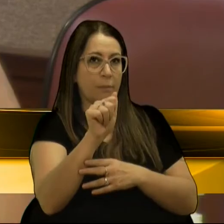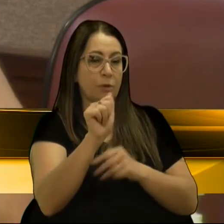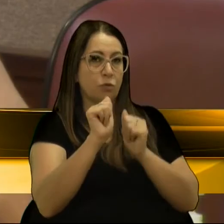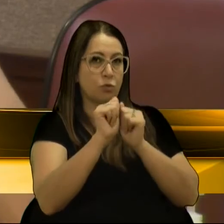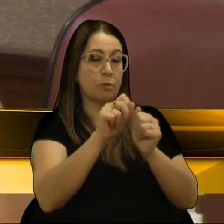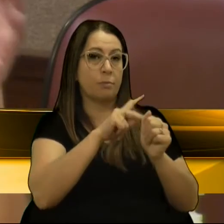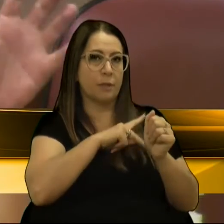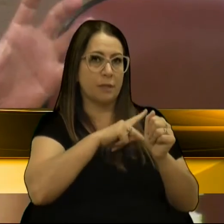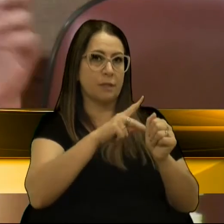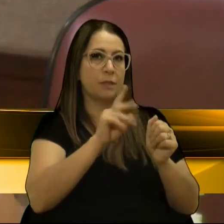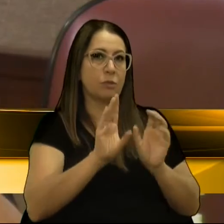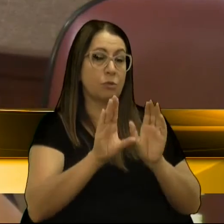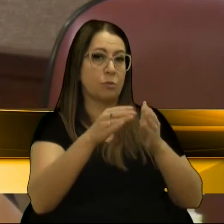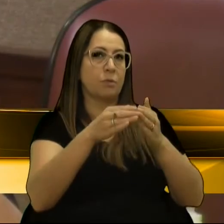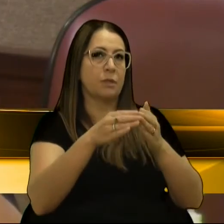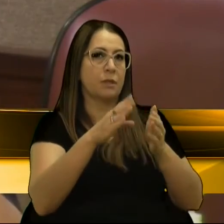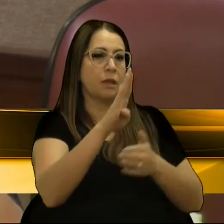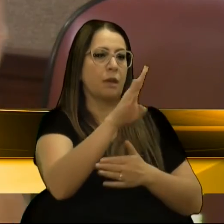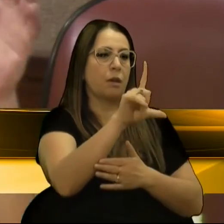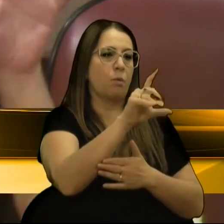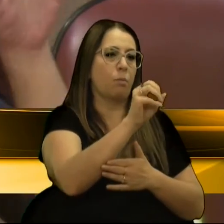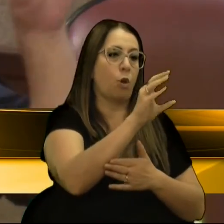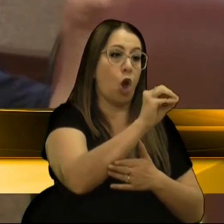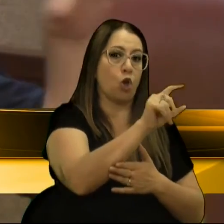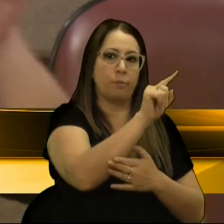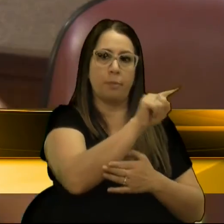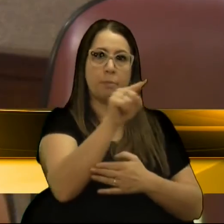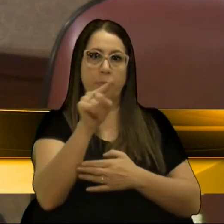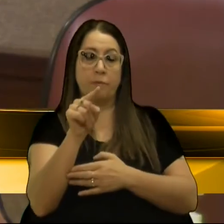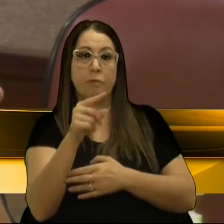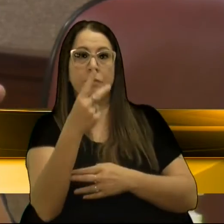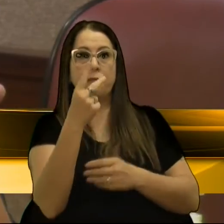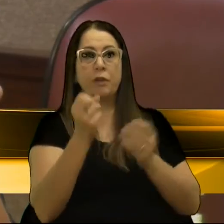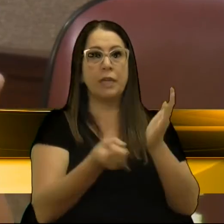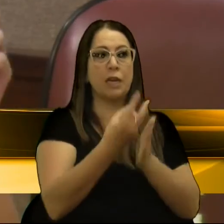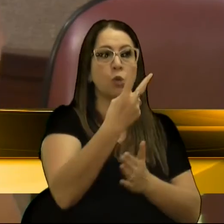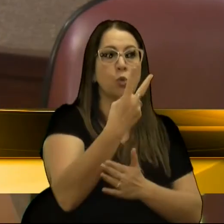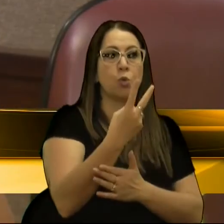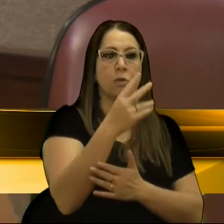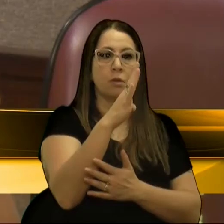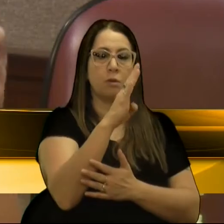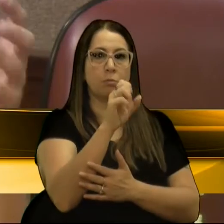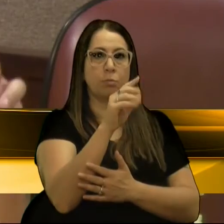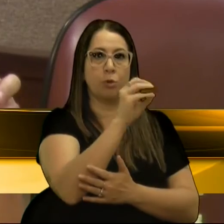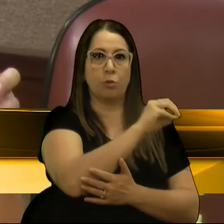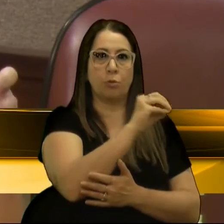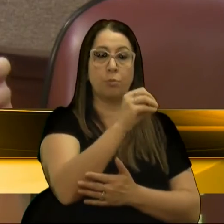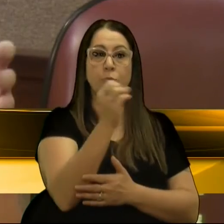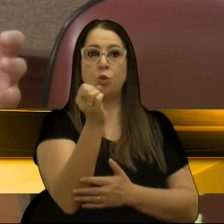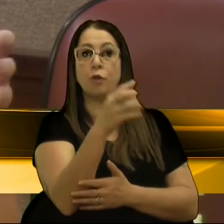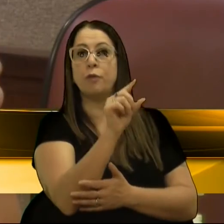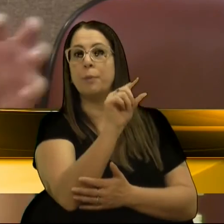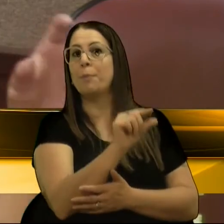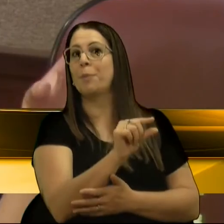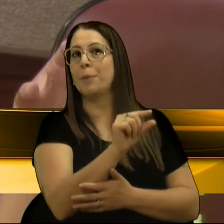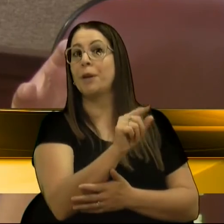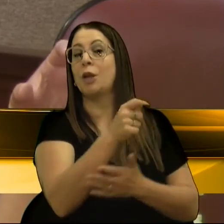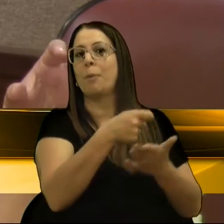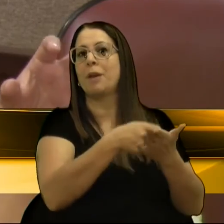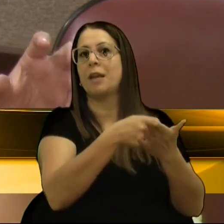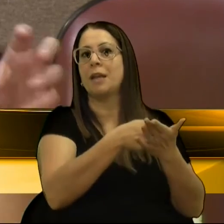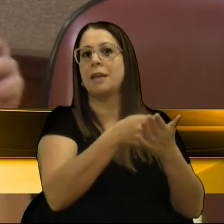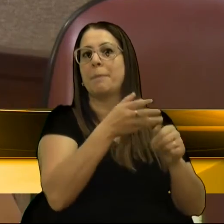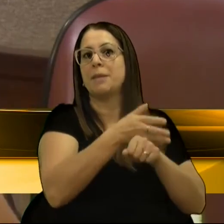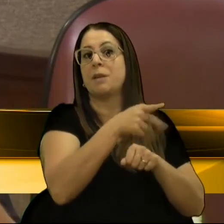presidência da Câmara, existem blocos. Então, foi criado dois blocos lá. E o Novo, por ter minoria, ele é obrigado a